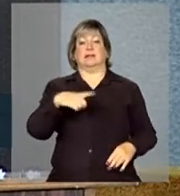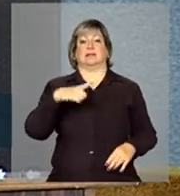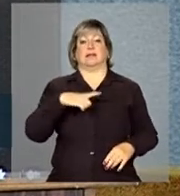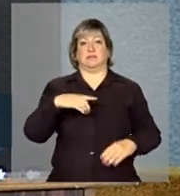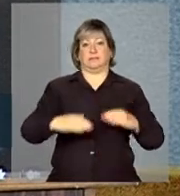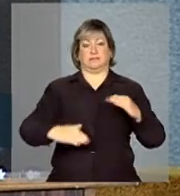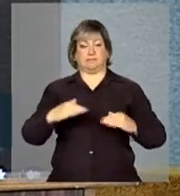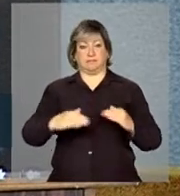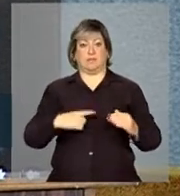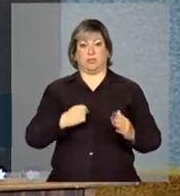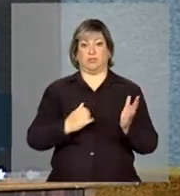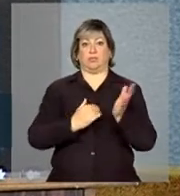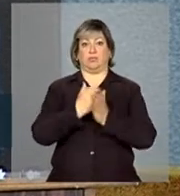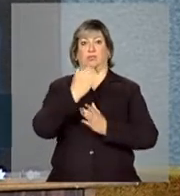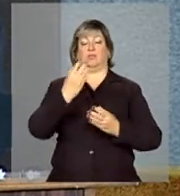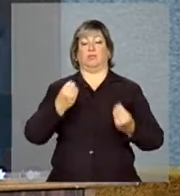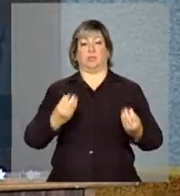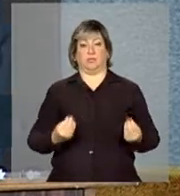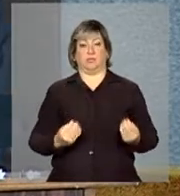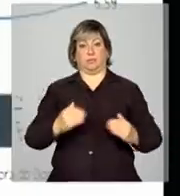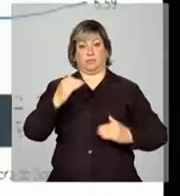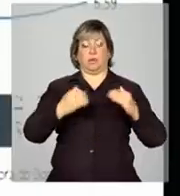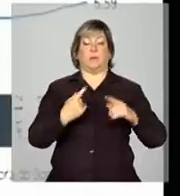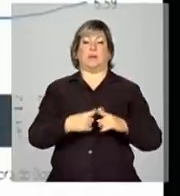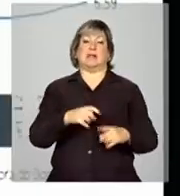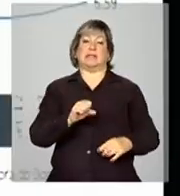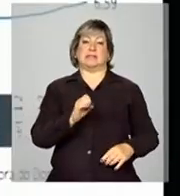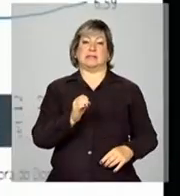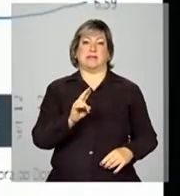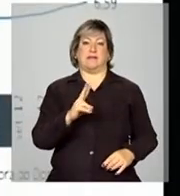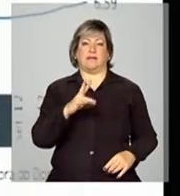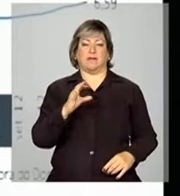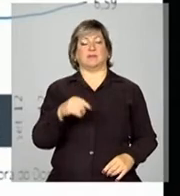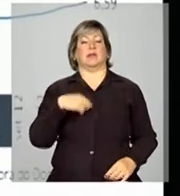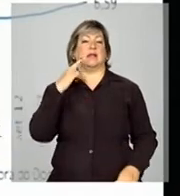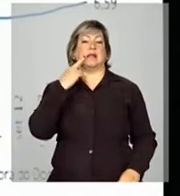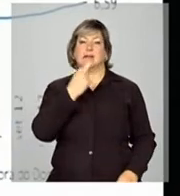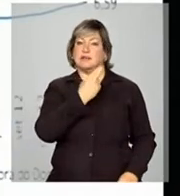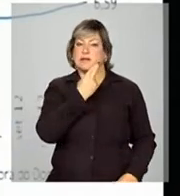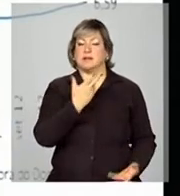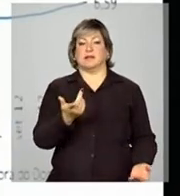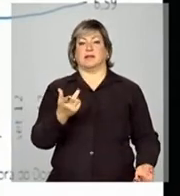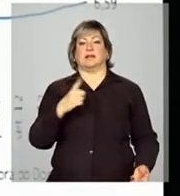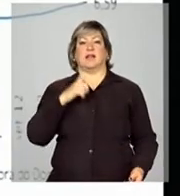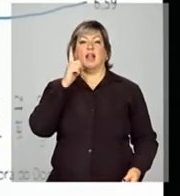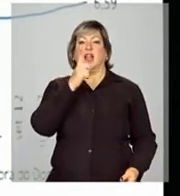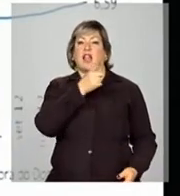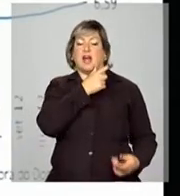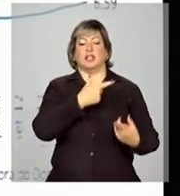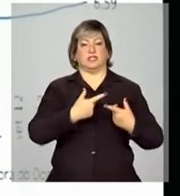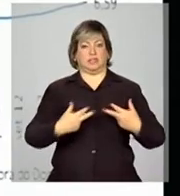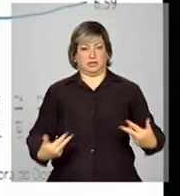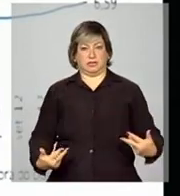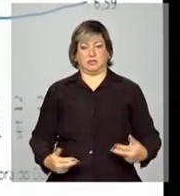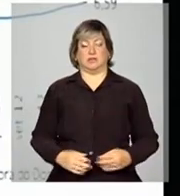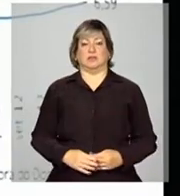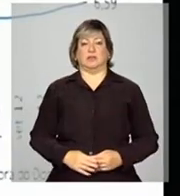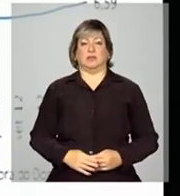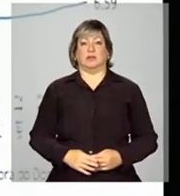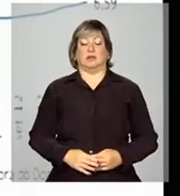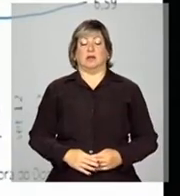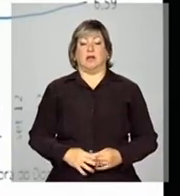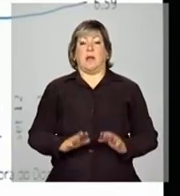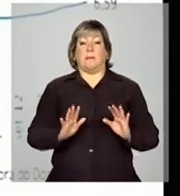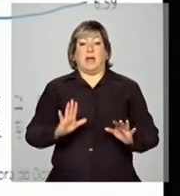variação elevada, porque é basicamente serviços, que são restaurantes, lanchonetes, etc. Mas,